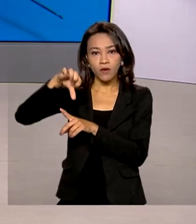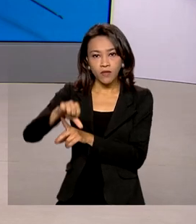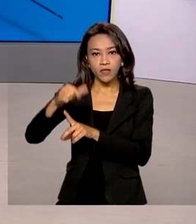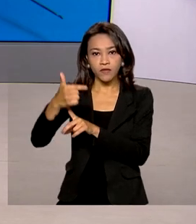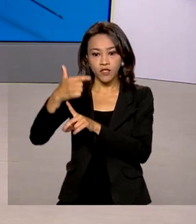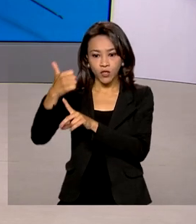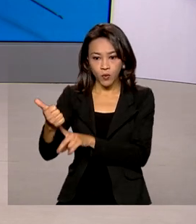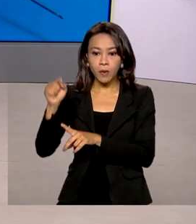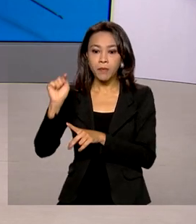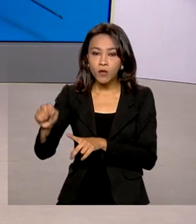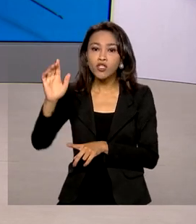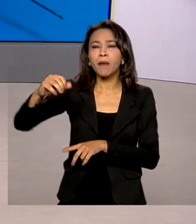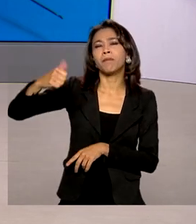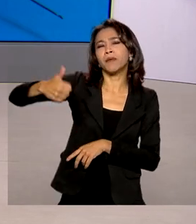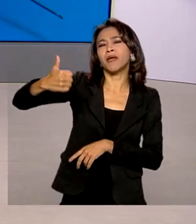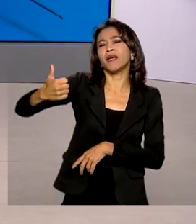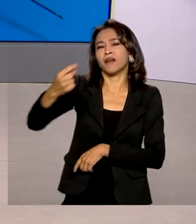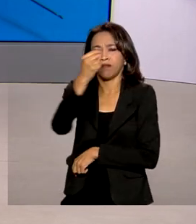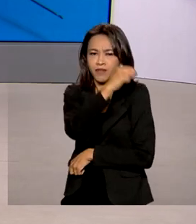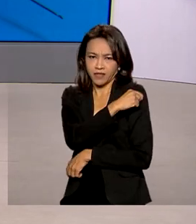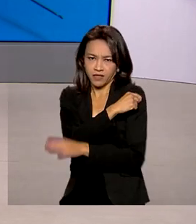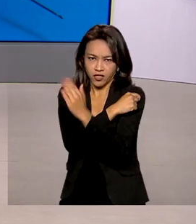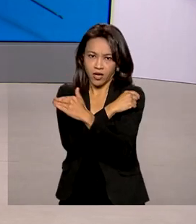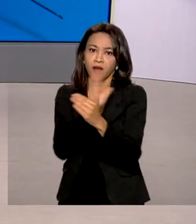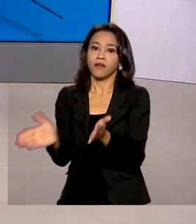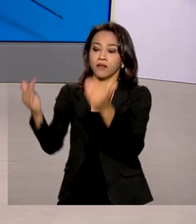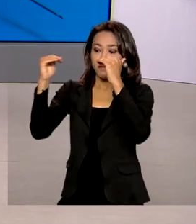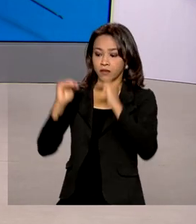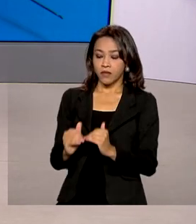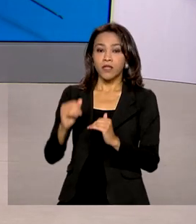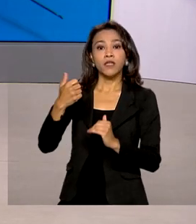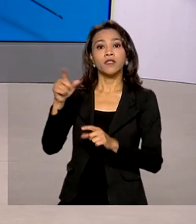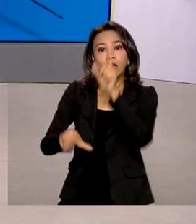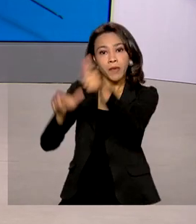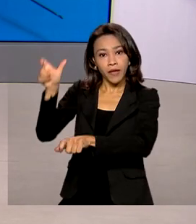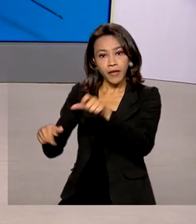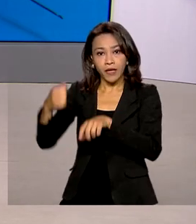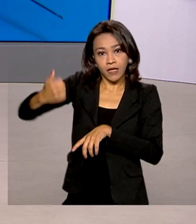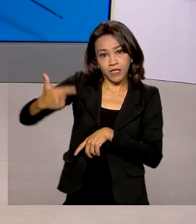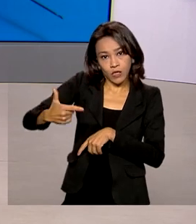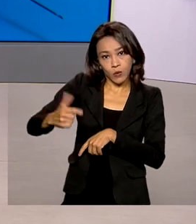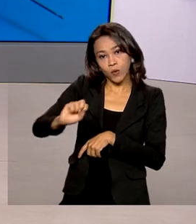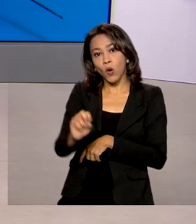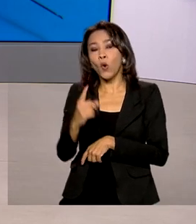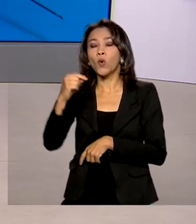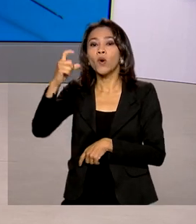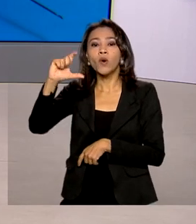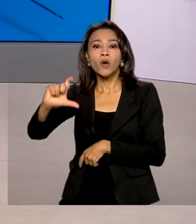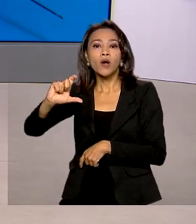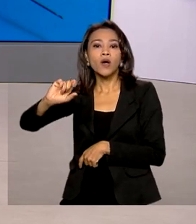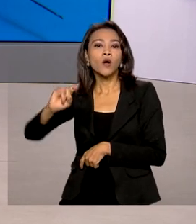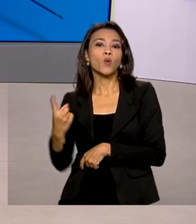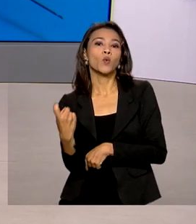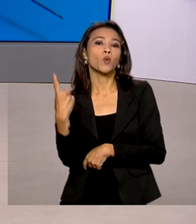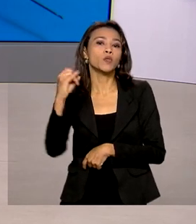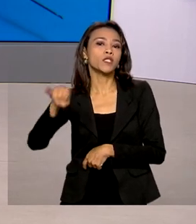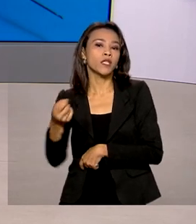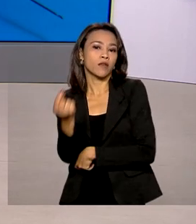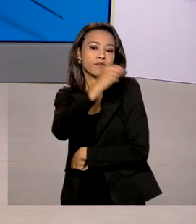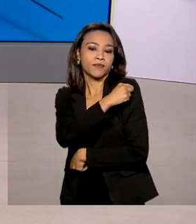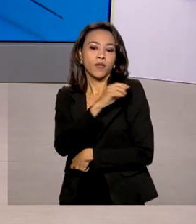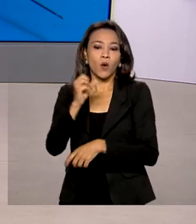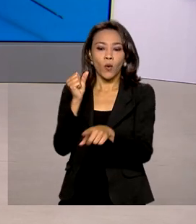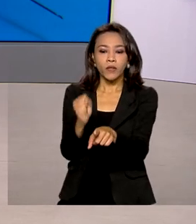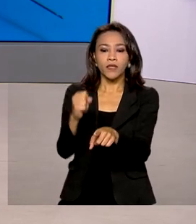pessoas tomaram aí a primeira dose da vacina e o número de brasileiros que tomaram a segunda dose ou a dose única é de 87